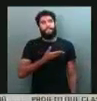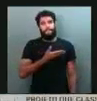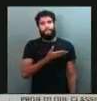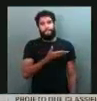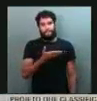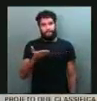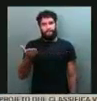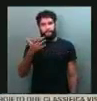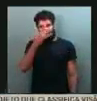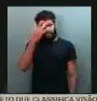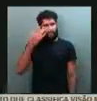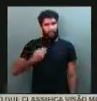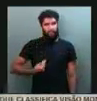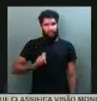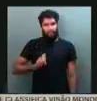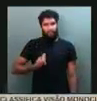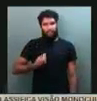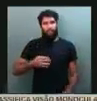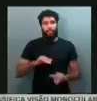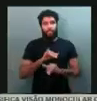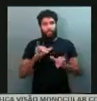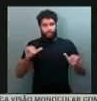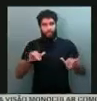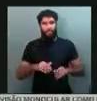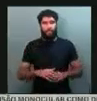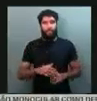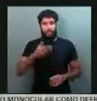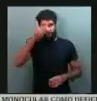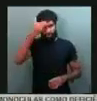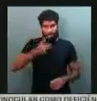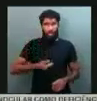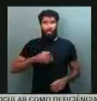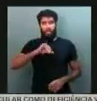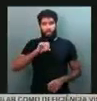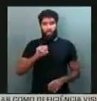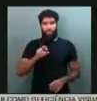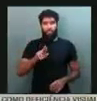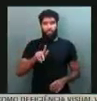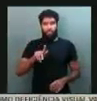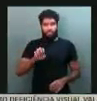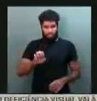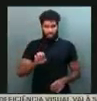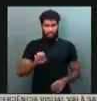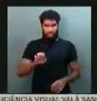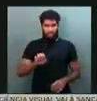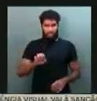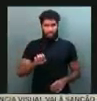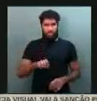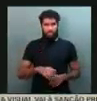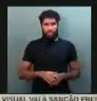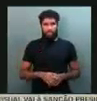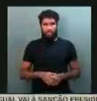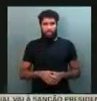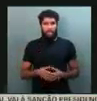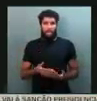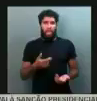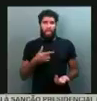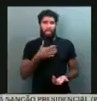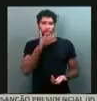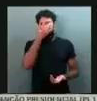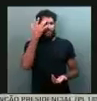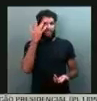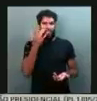a todos os presentes, e dizer que eu, Jorge... 15 segundos. Sou um patinho feio aqui no Senado,